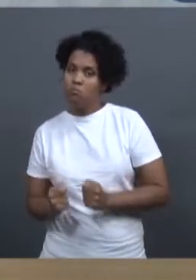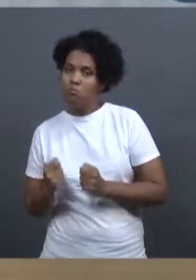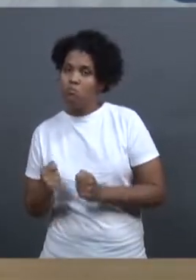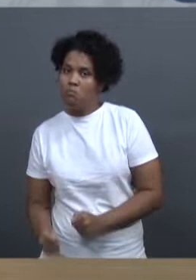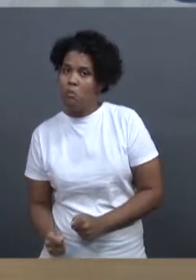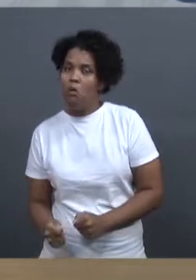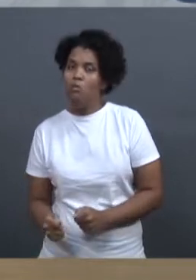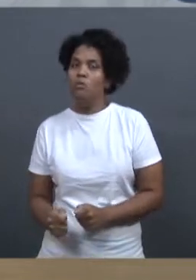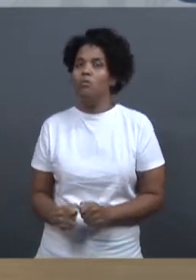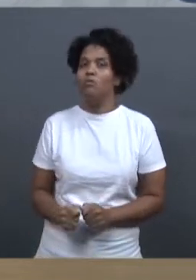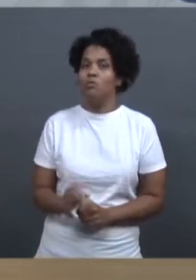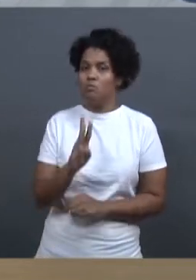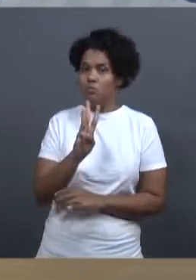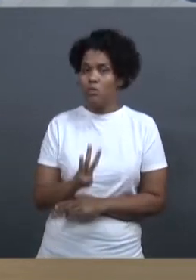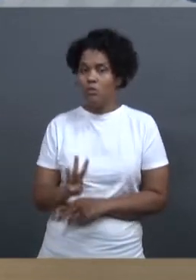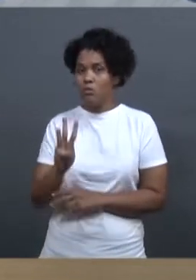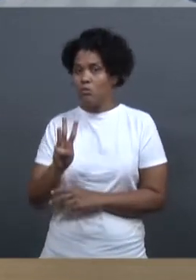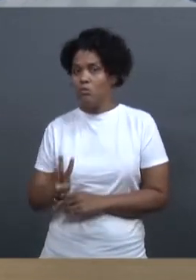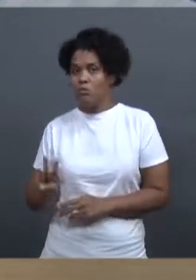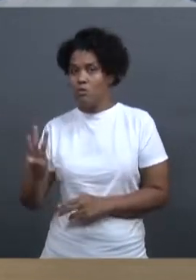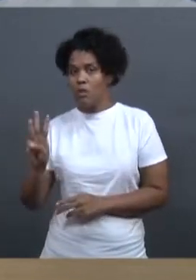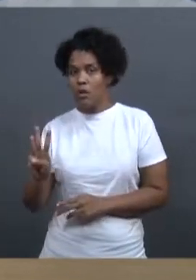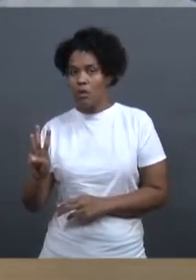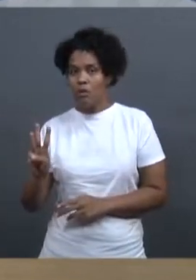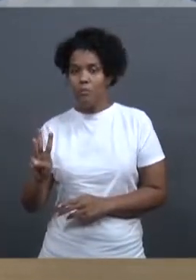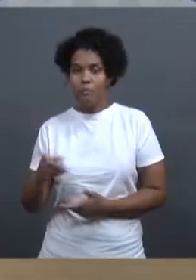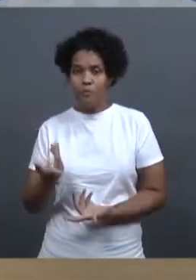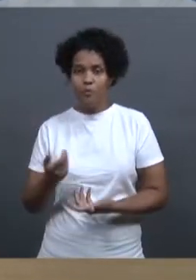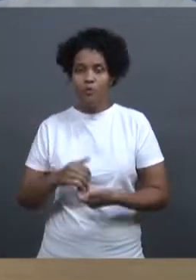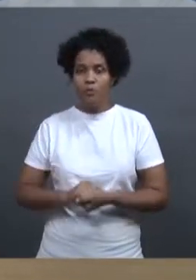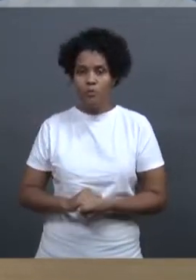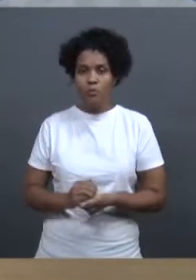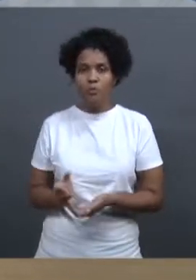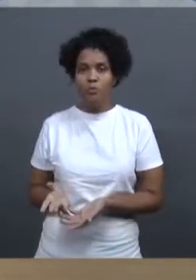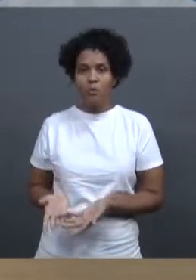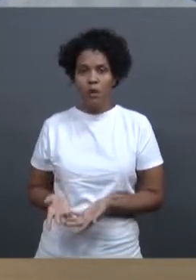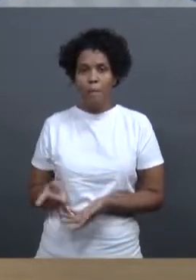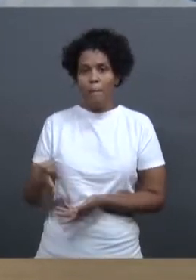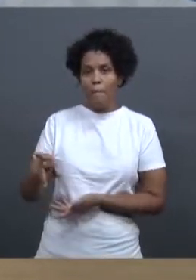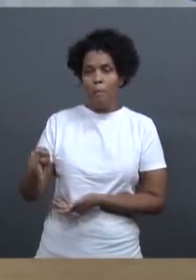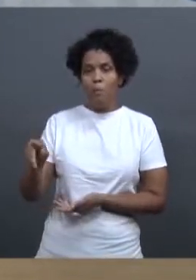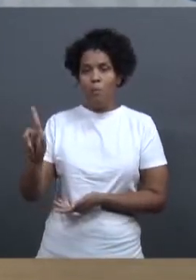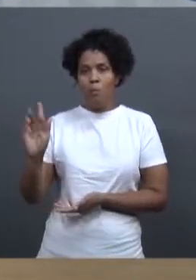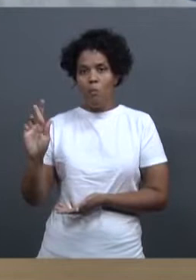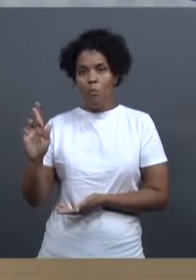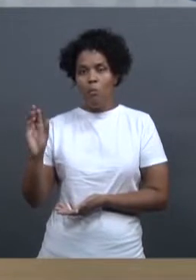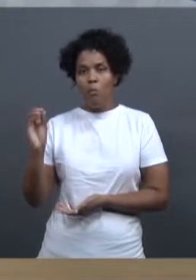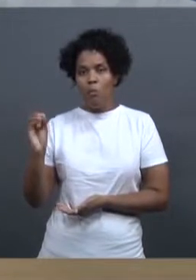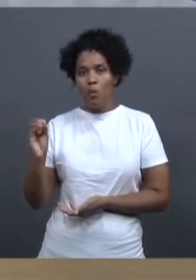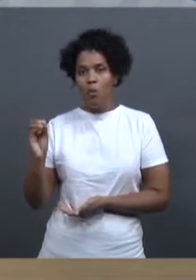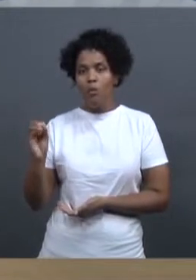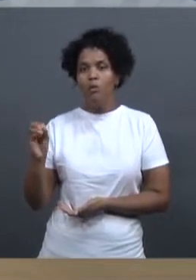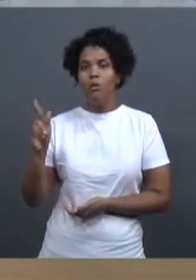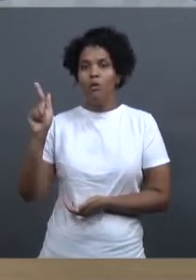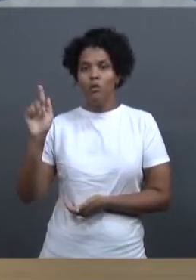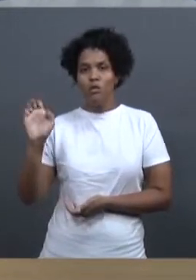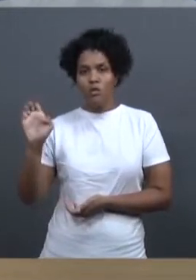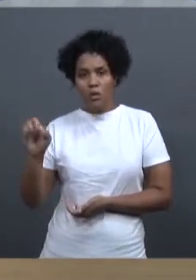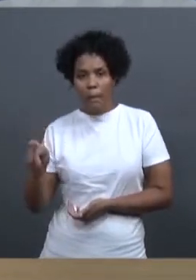diretamente no site da Progep, www.progep.uf.br, barra